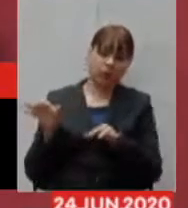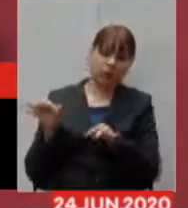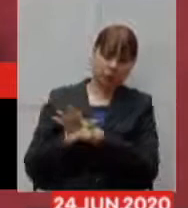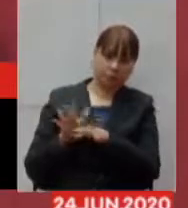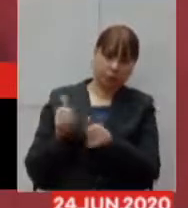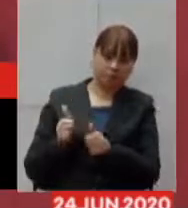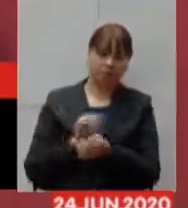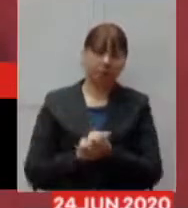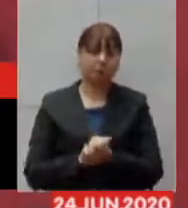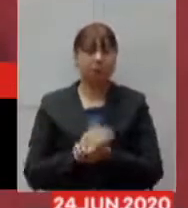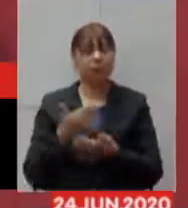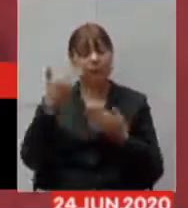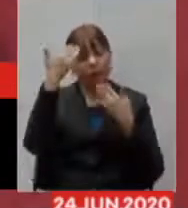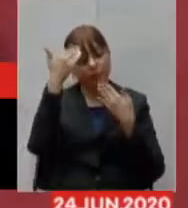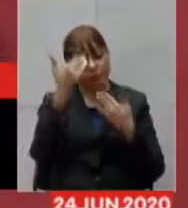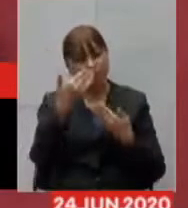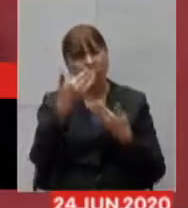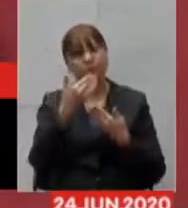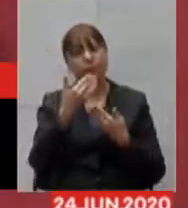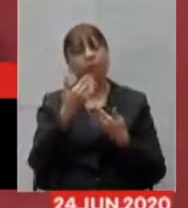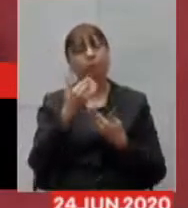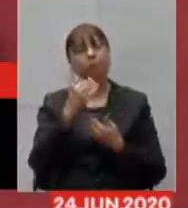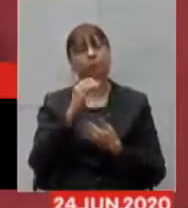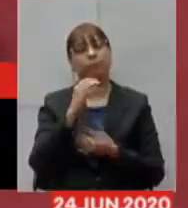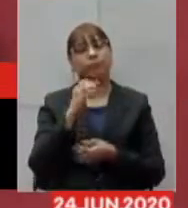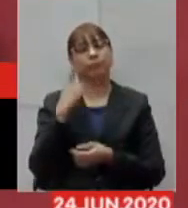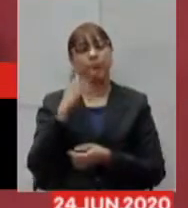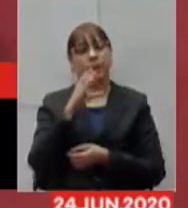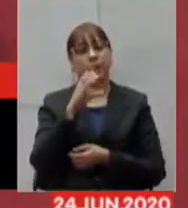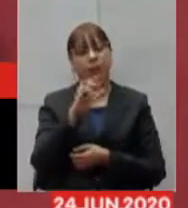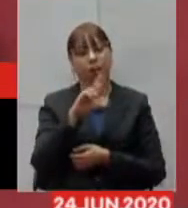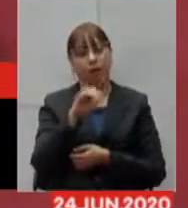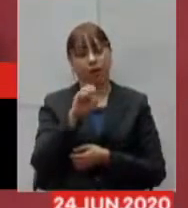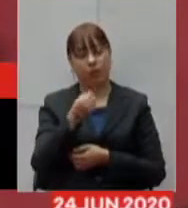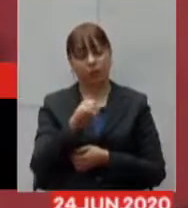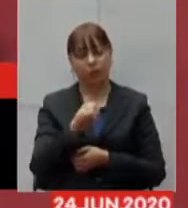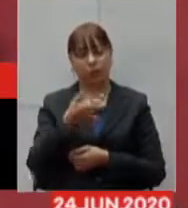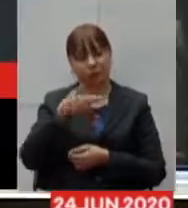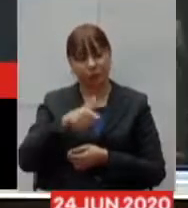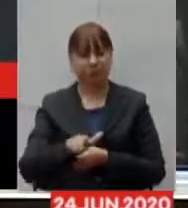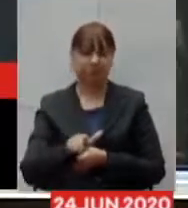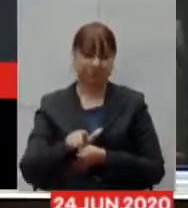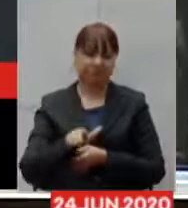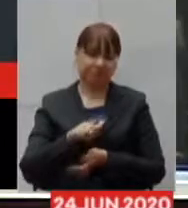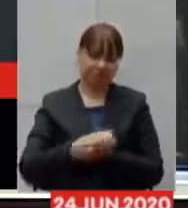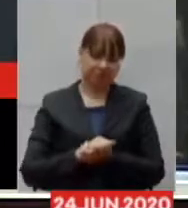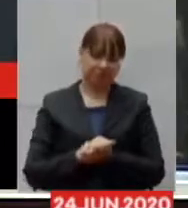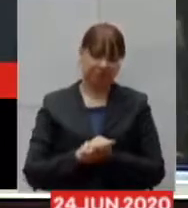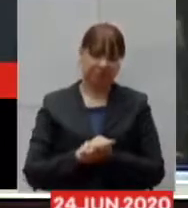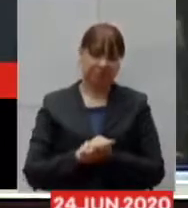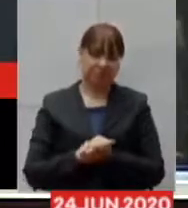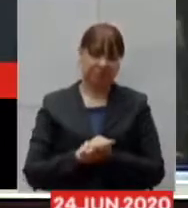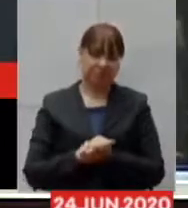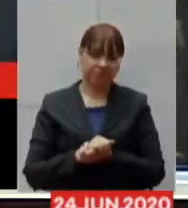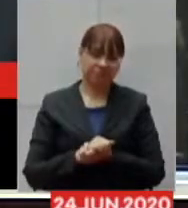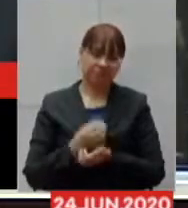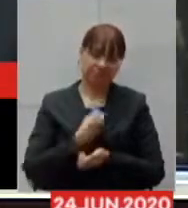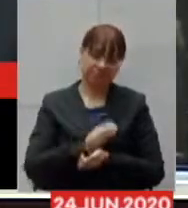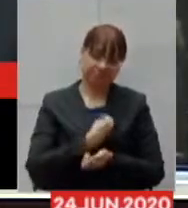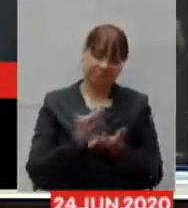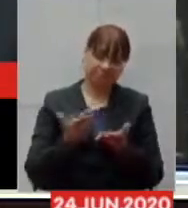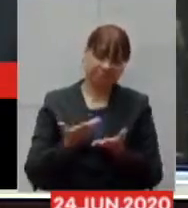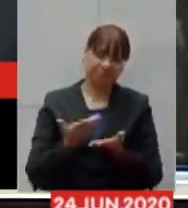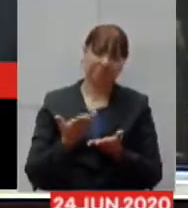muito obrigado doutor Carlos mais uma vez aí tivemos a participação